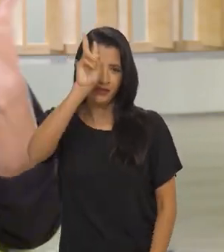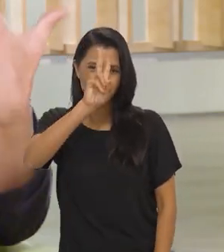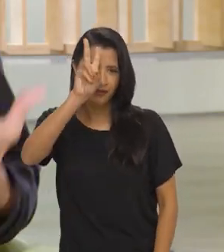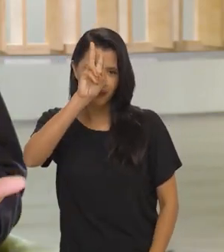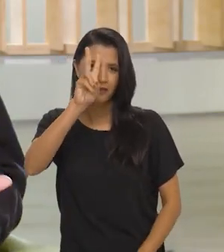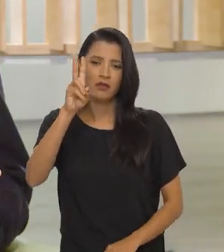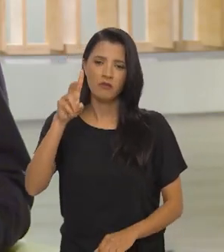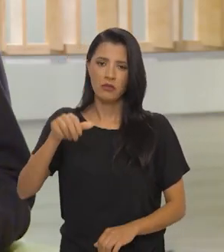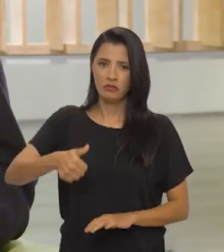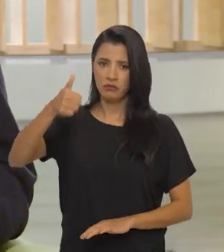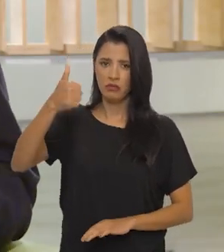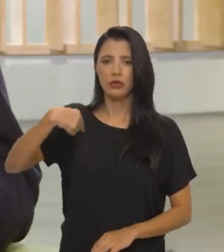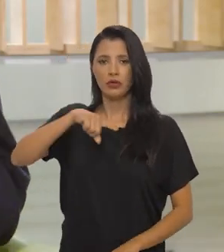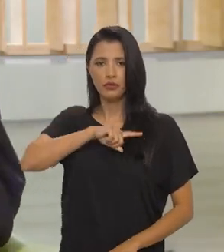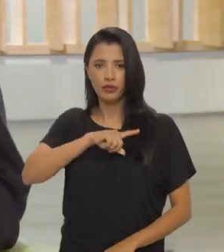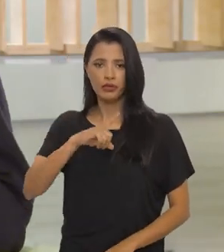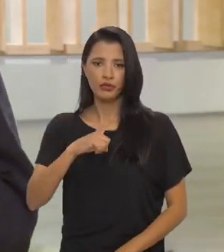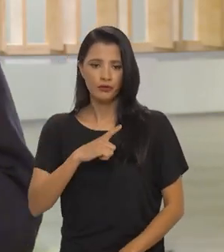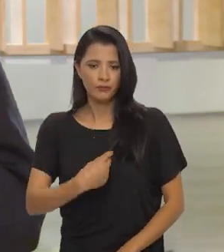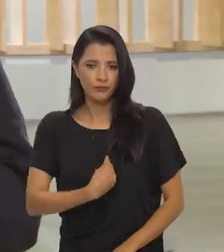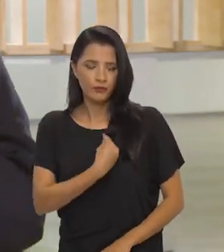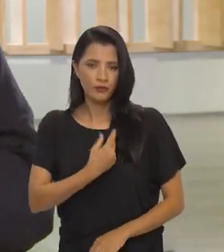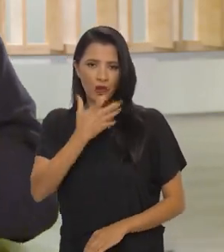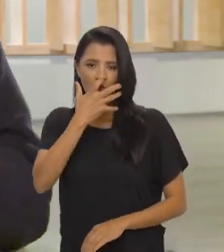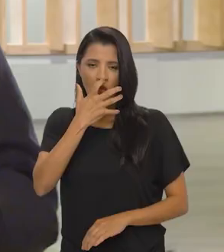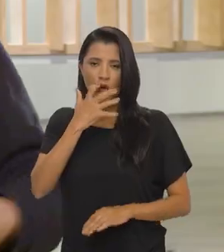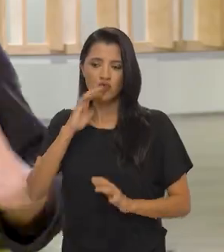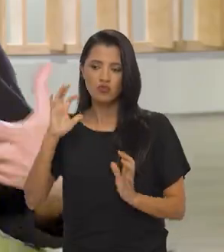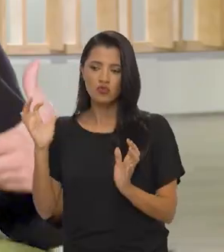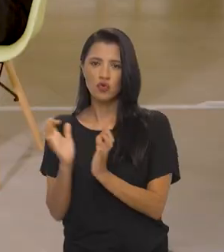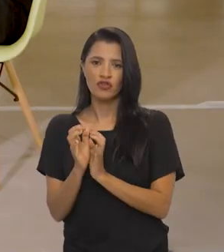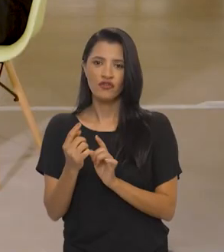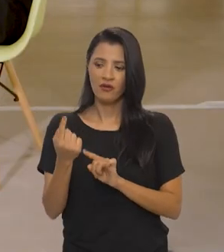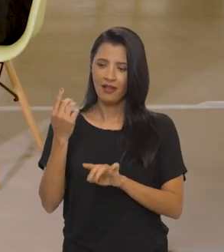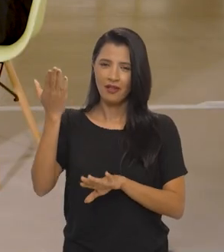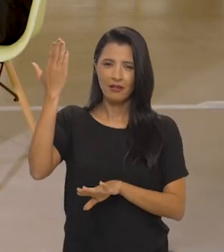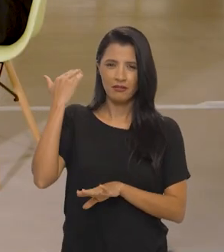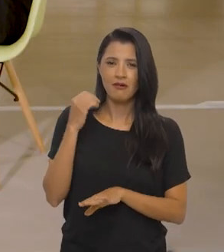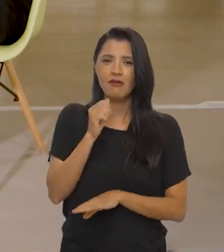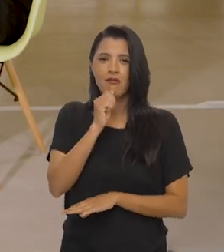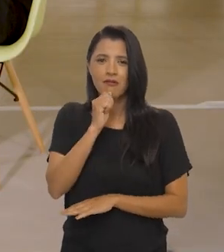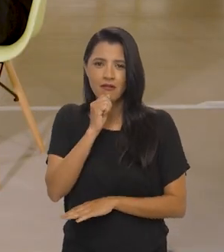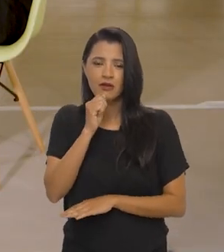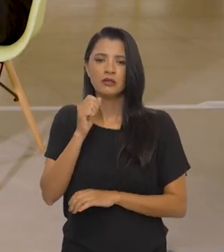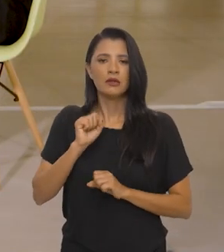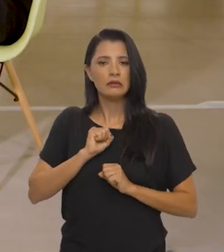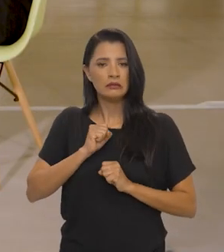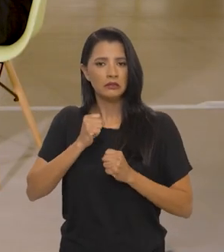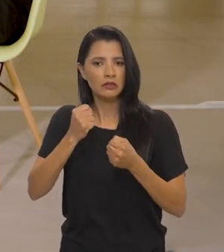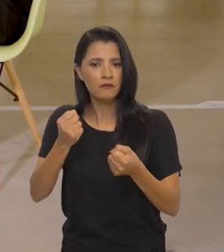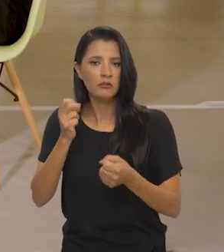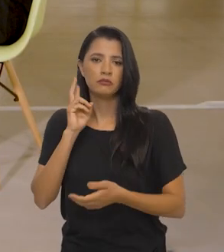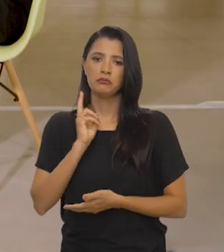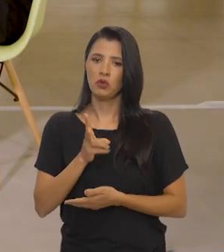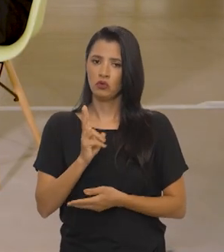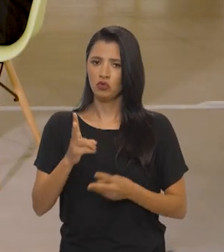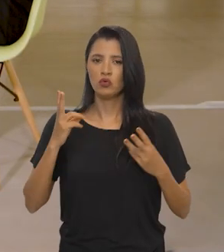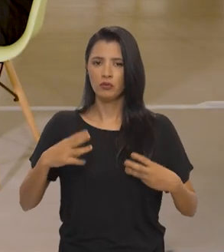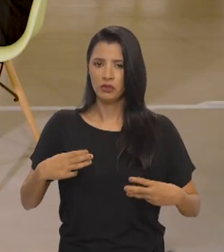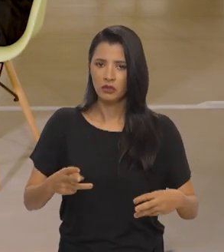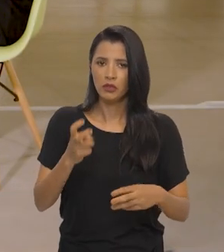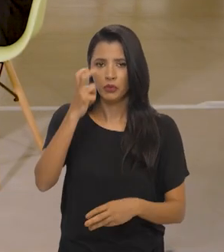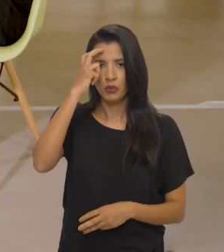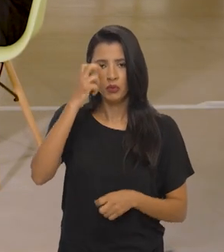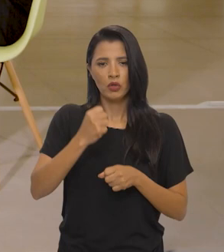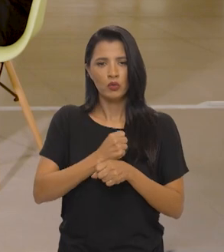vocês lembram, né? Primeiro, a gente viveu uma espécie de mobilização coletiva, lá atrás ainda, em defesa da permanência